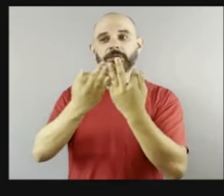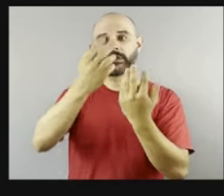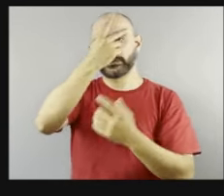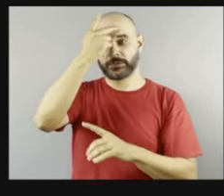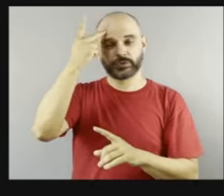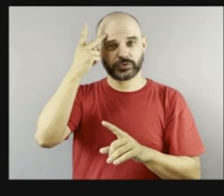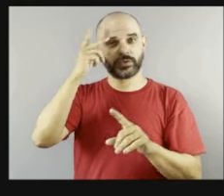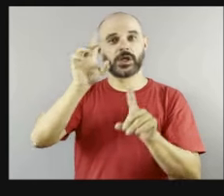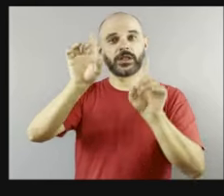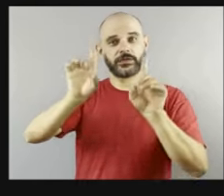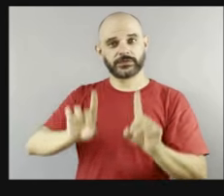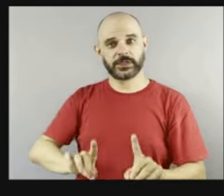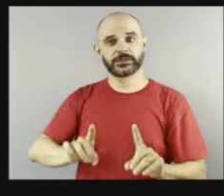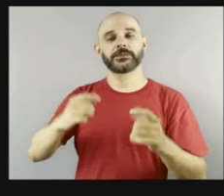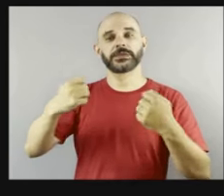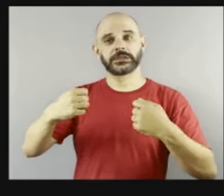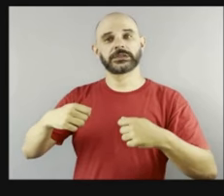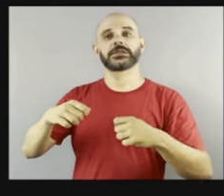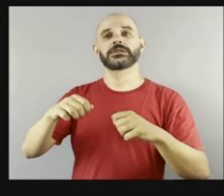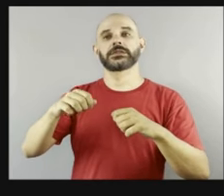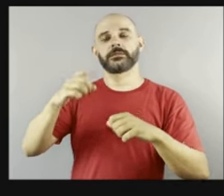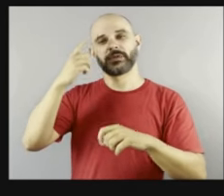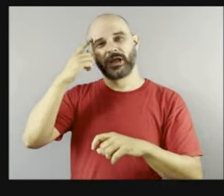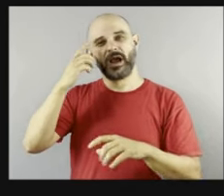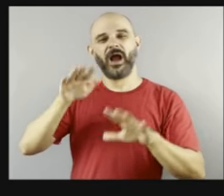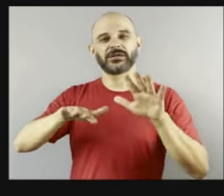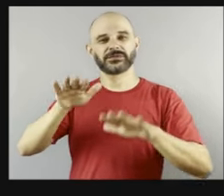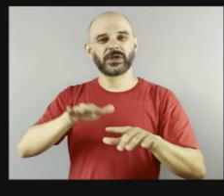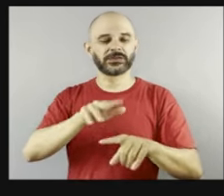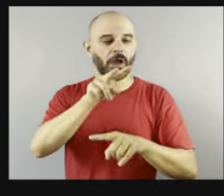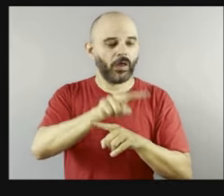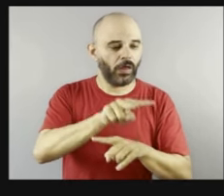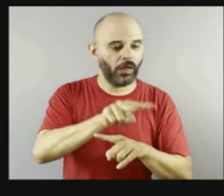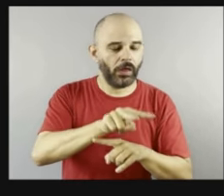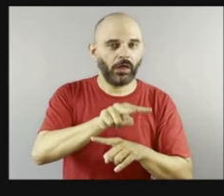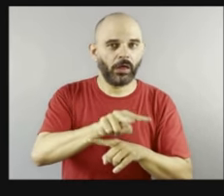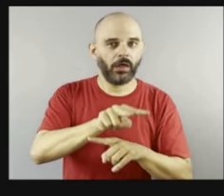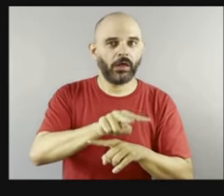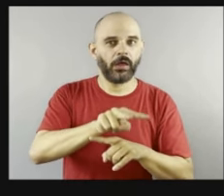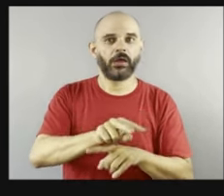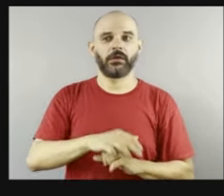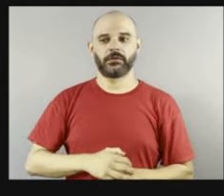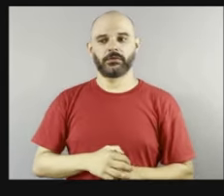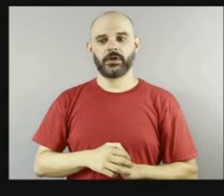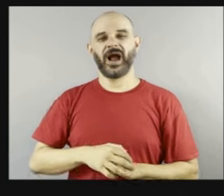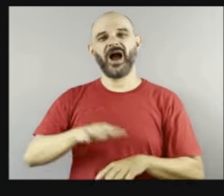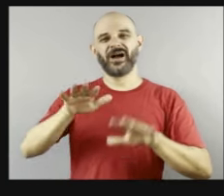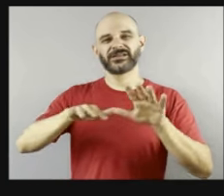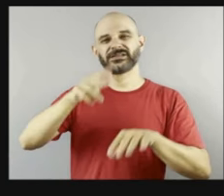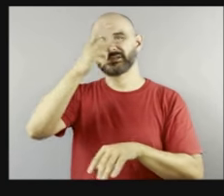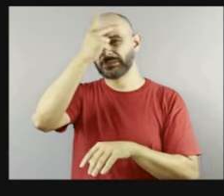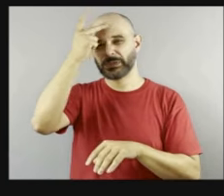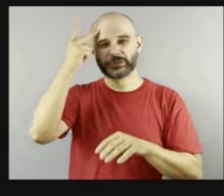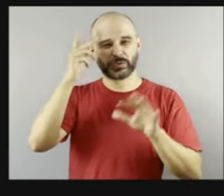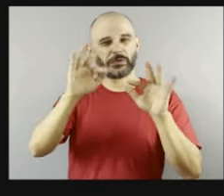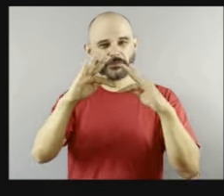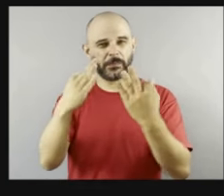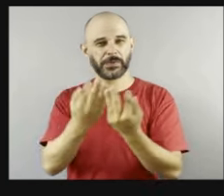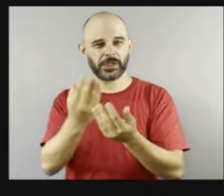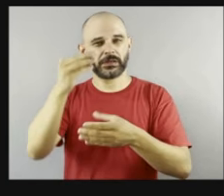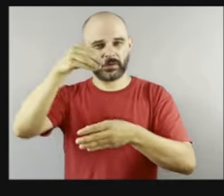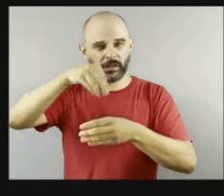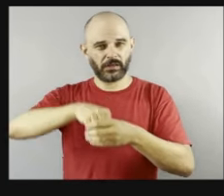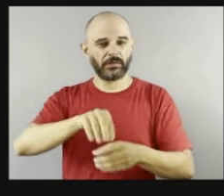da superproteção, né, como algumas famílias têm essa tendência. E aí você fala, ah, mas a responsabilidade é da